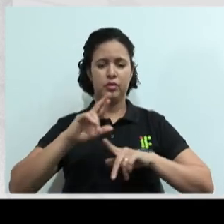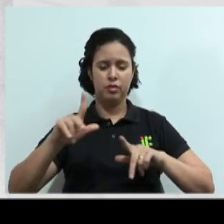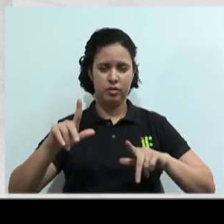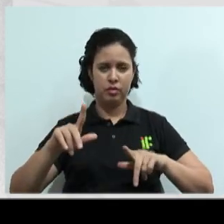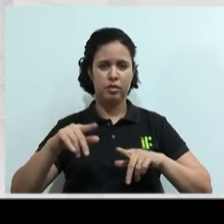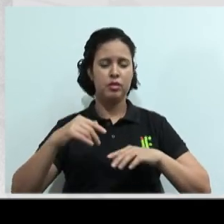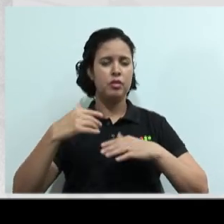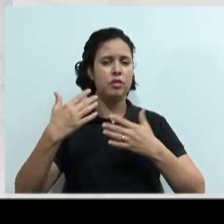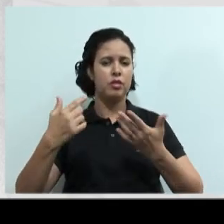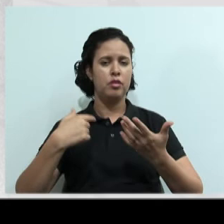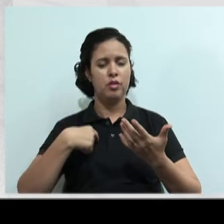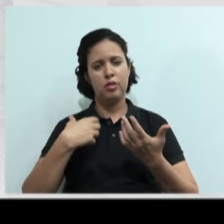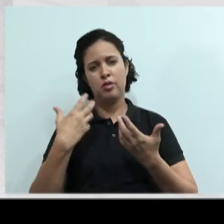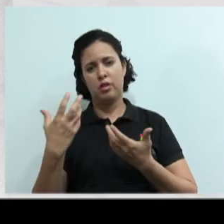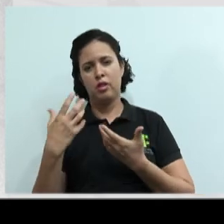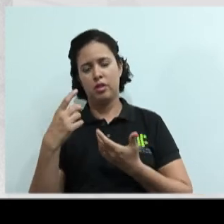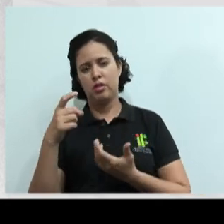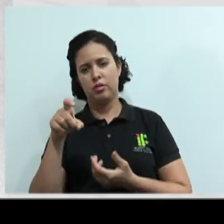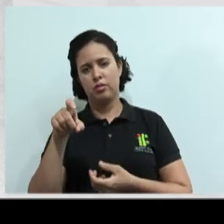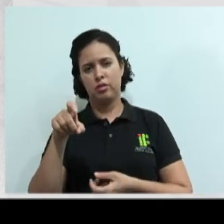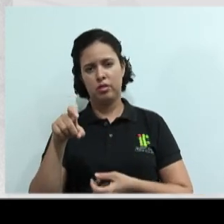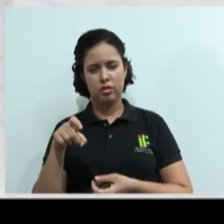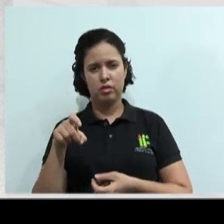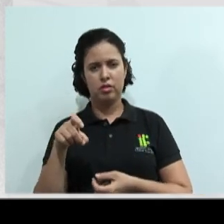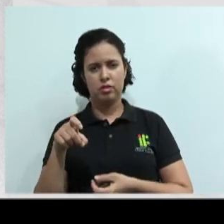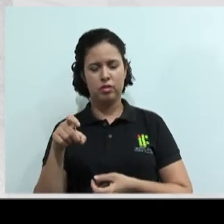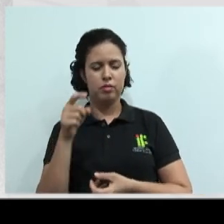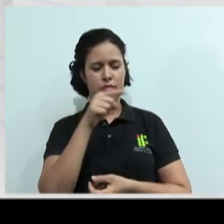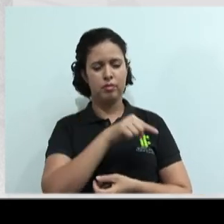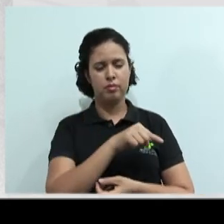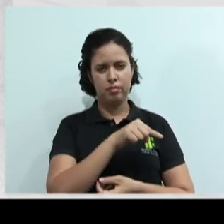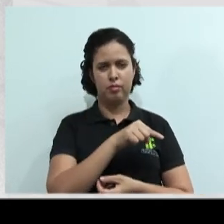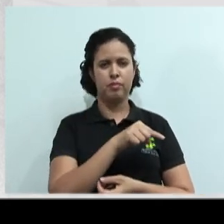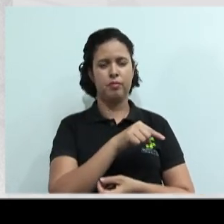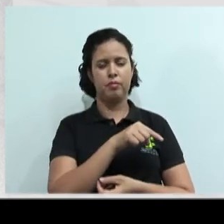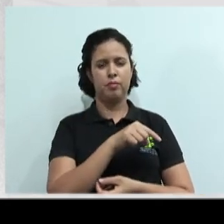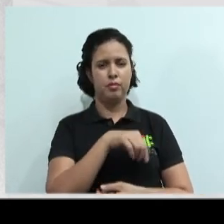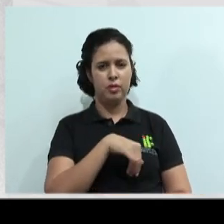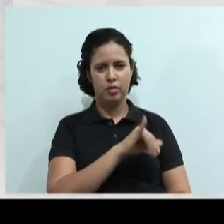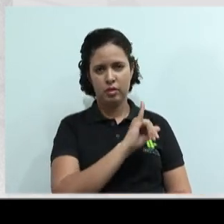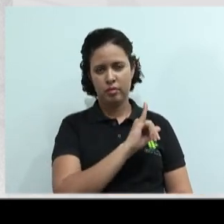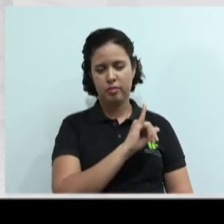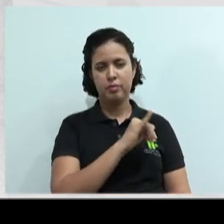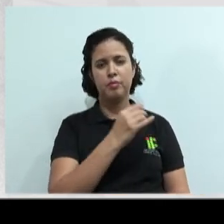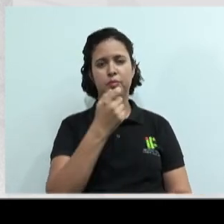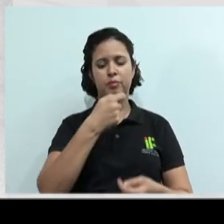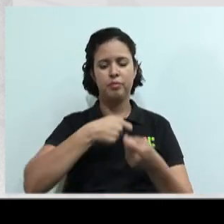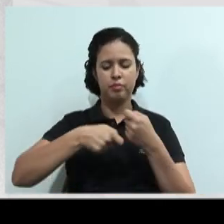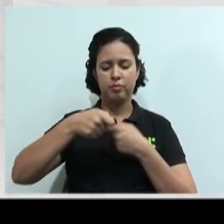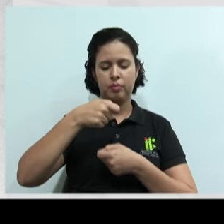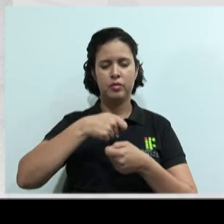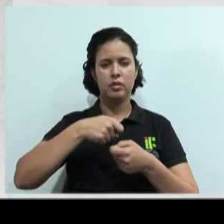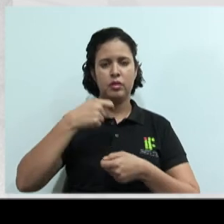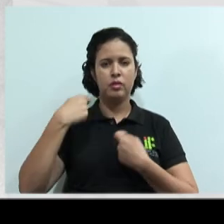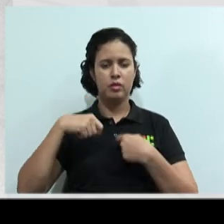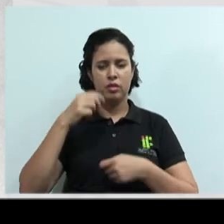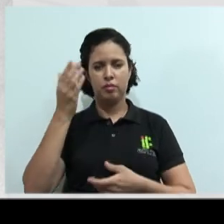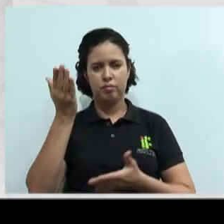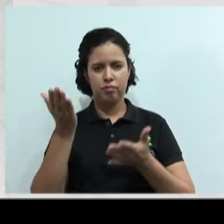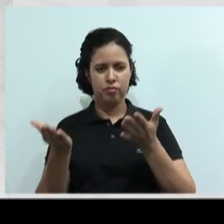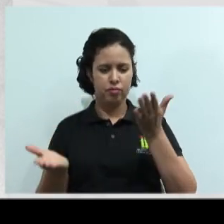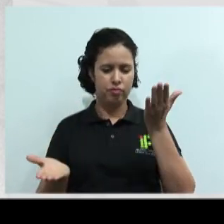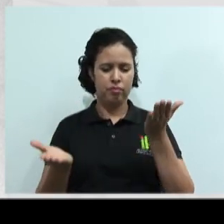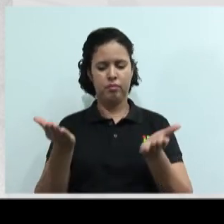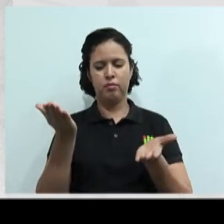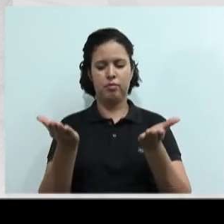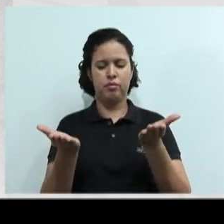eu vou querer X e o professor Alberto vai querer Y. E pra negociação dar certo, a gente vai ter que equilibrar esse conflito de